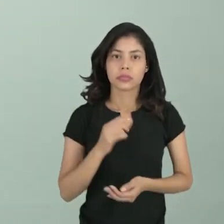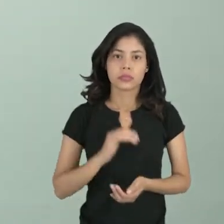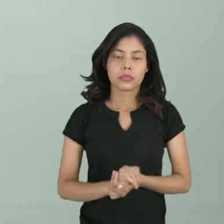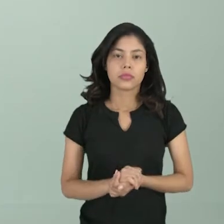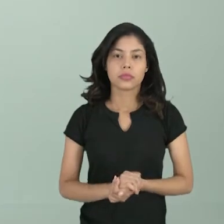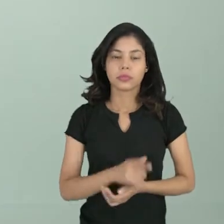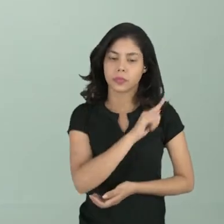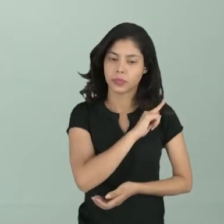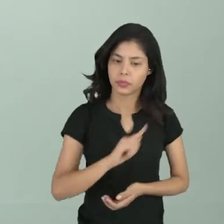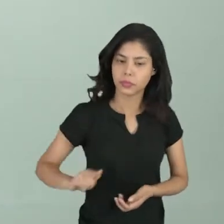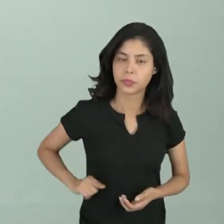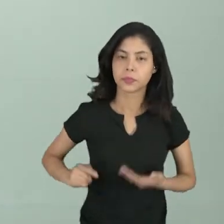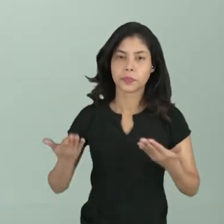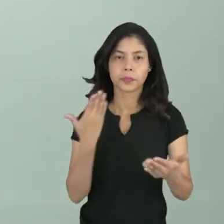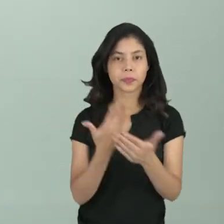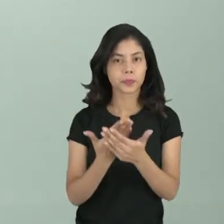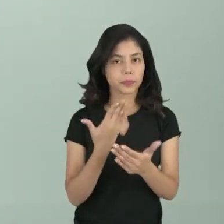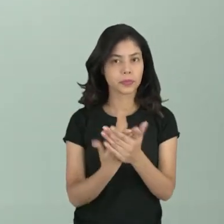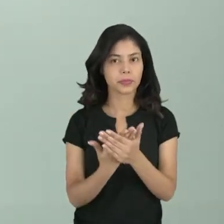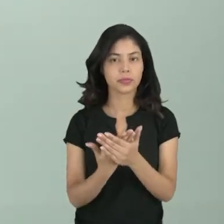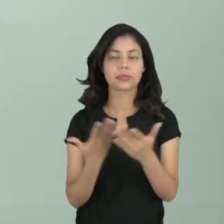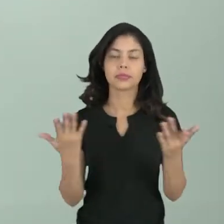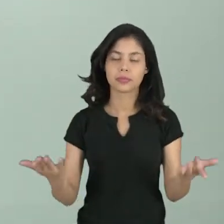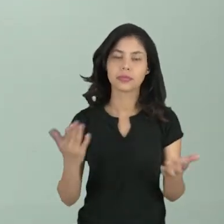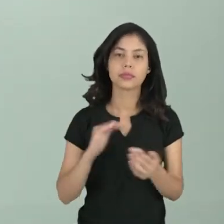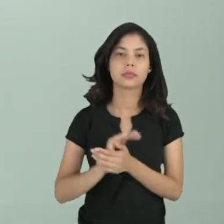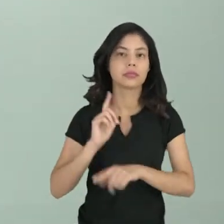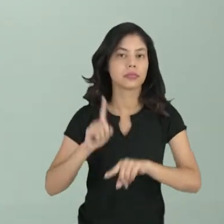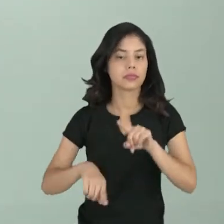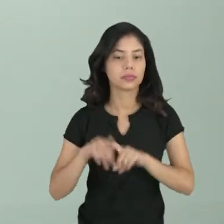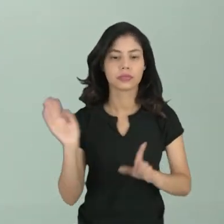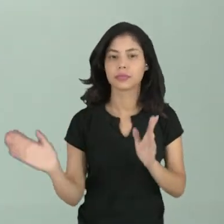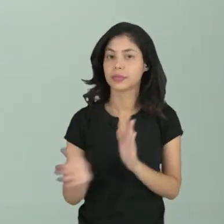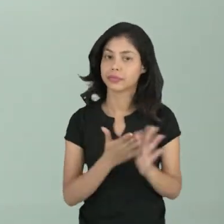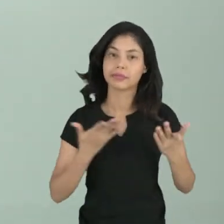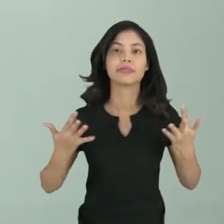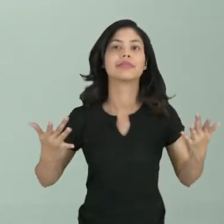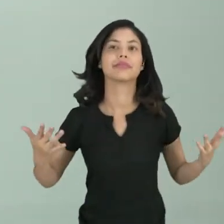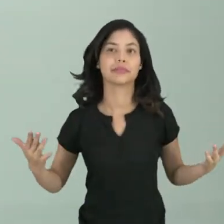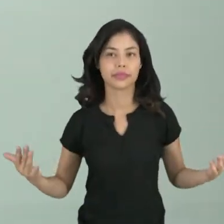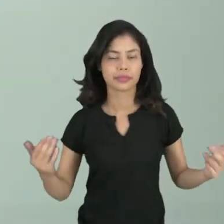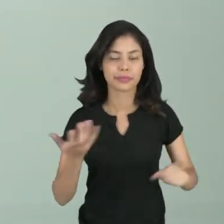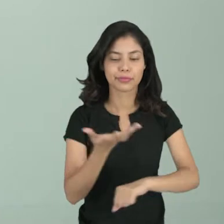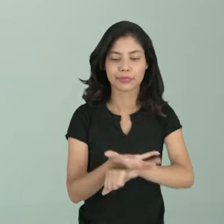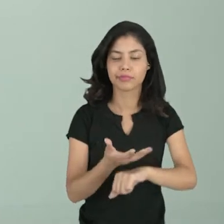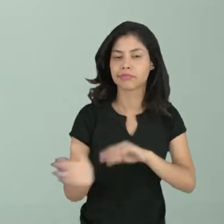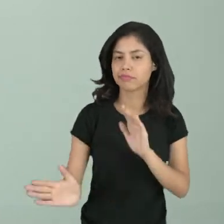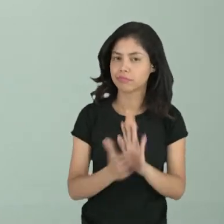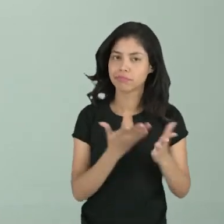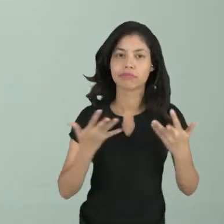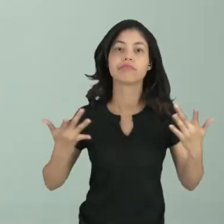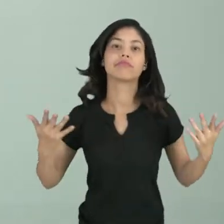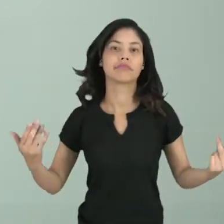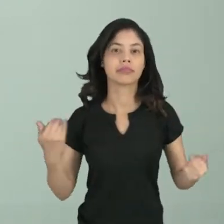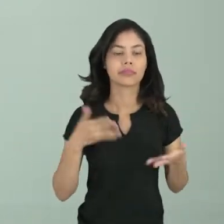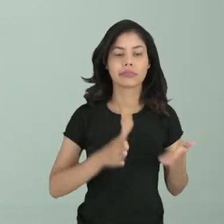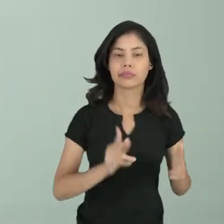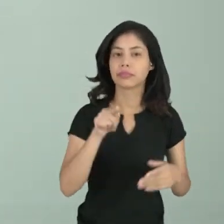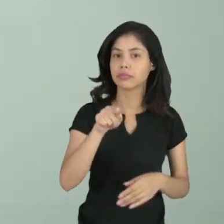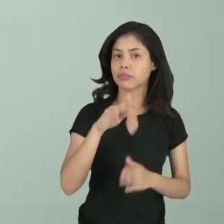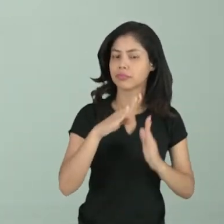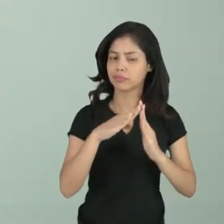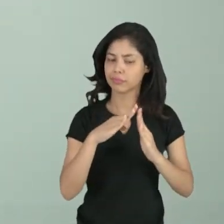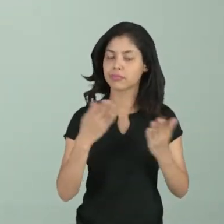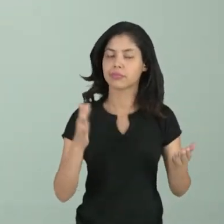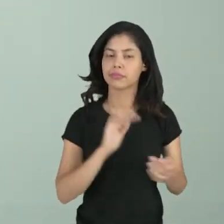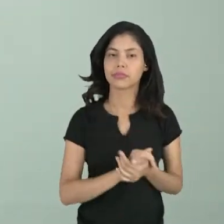governo gravando essas aulas de filosofia, essa matéria maravilhosa, disciplina maravilhosa, que vai estar chegando na sua casa.